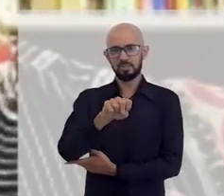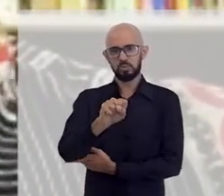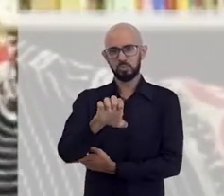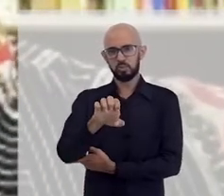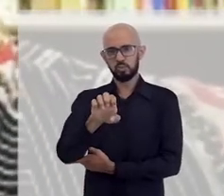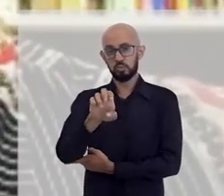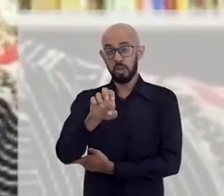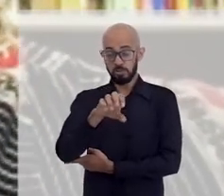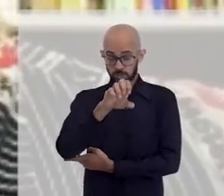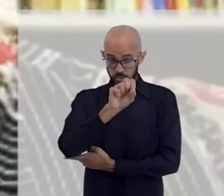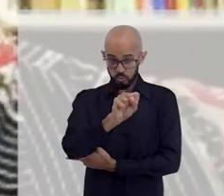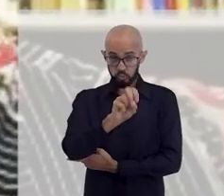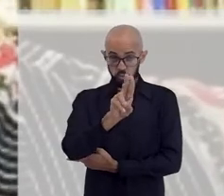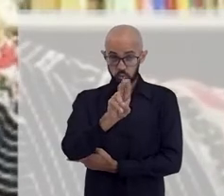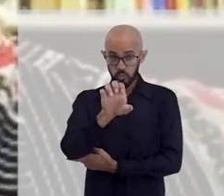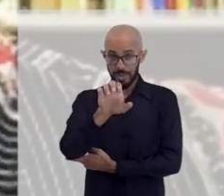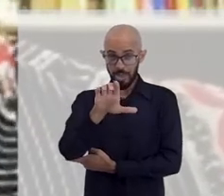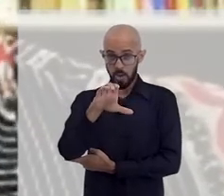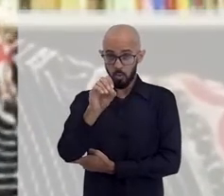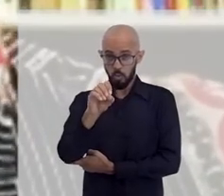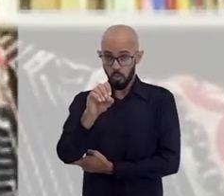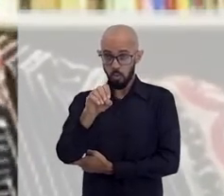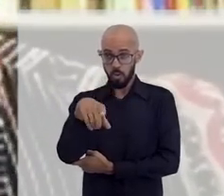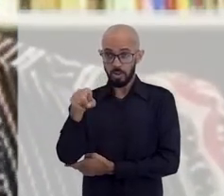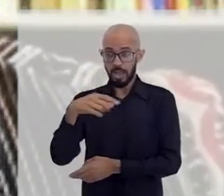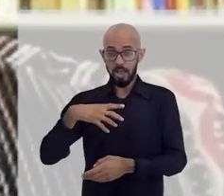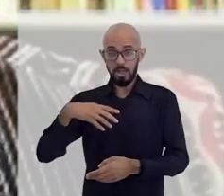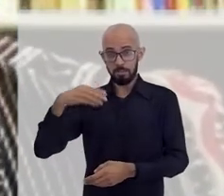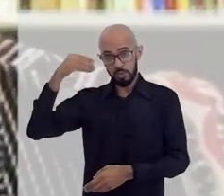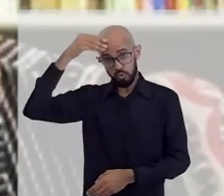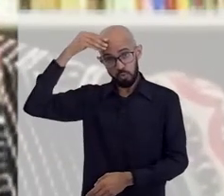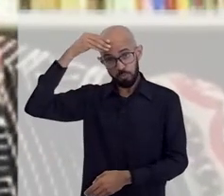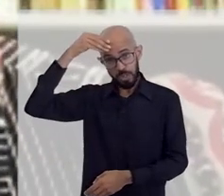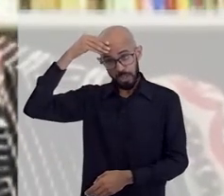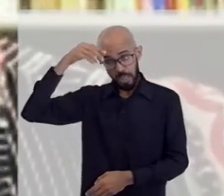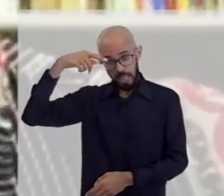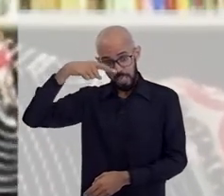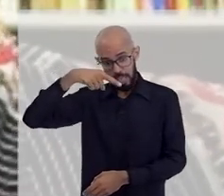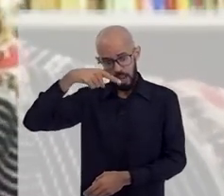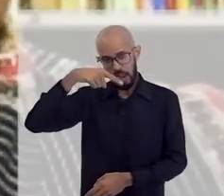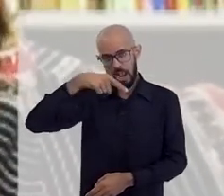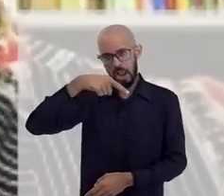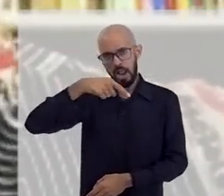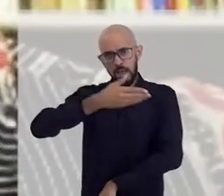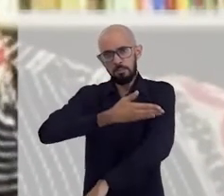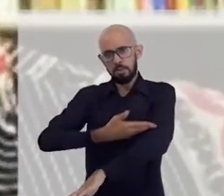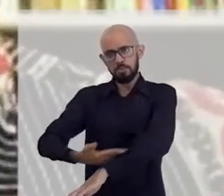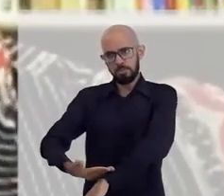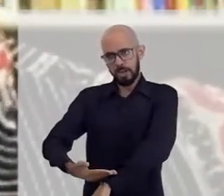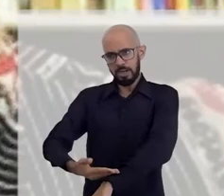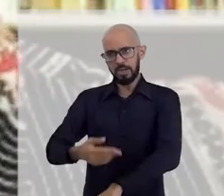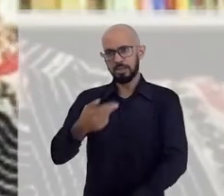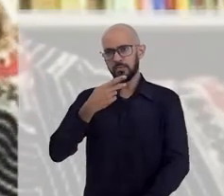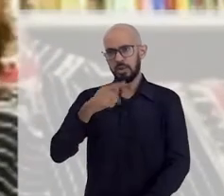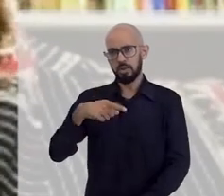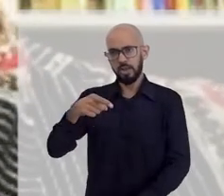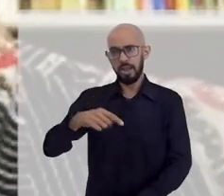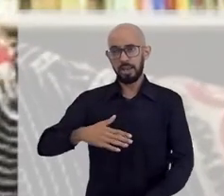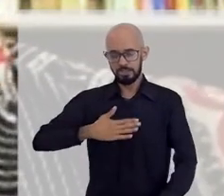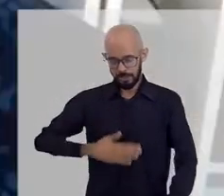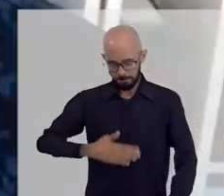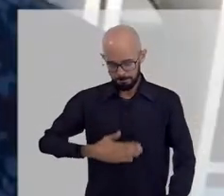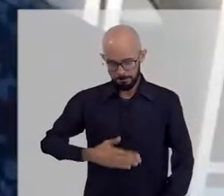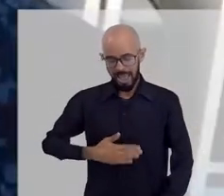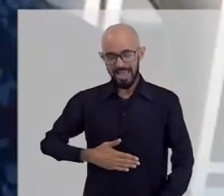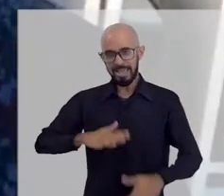saiu muito parecida com o pai, de cabelos claros, pele bem clara, e, quando minha sobrinha nasceu, as pessoas diziam para a minha irmã que ela tinha a barriga limpa.